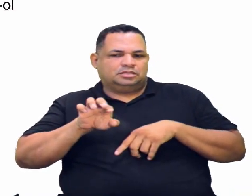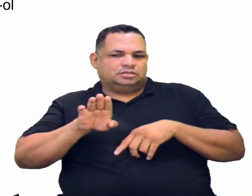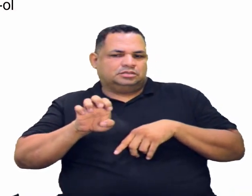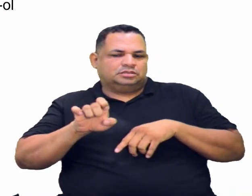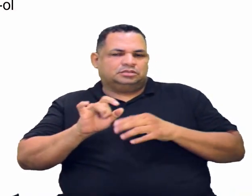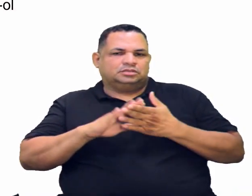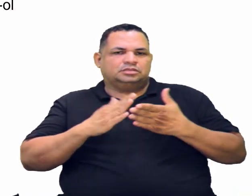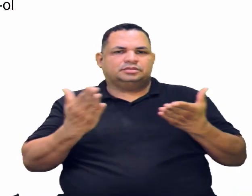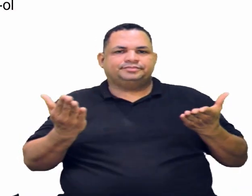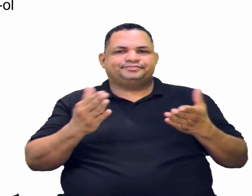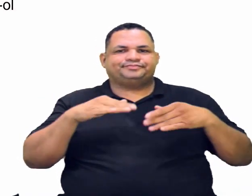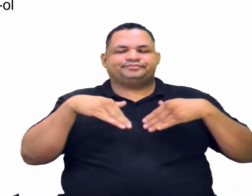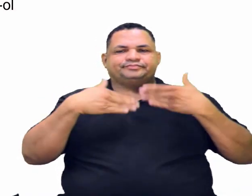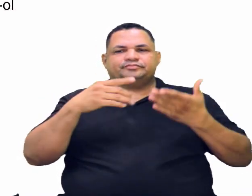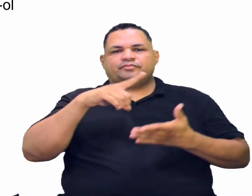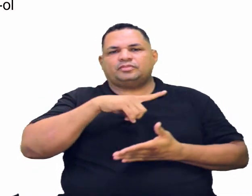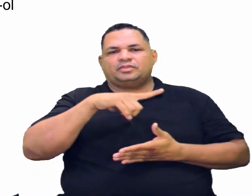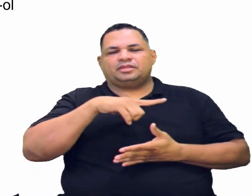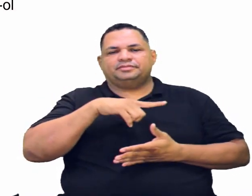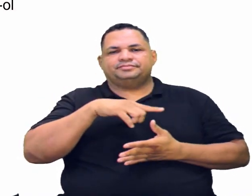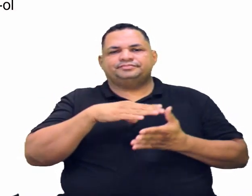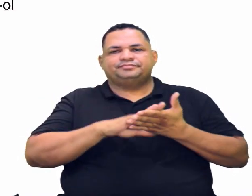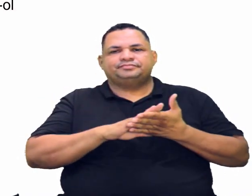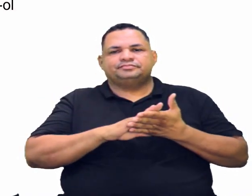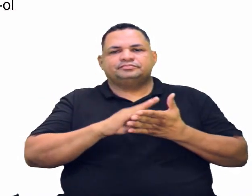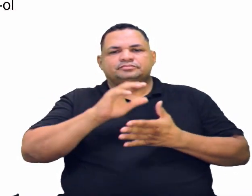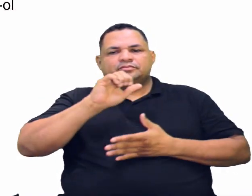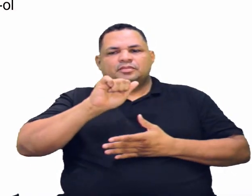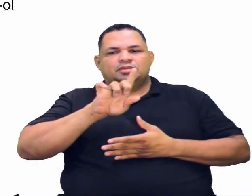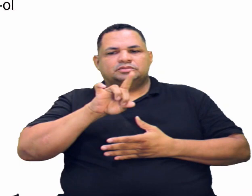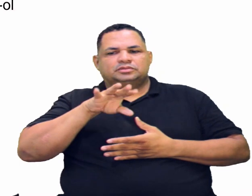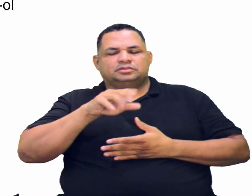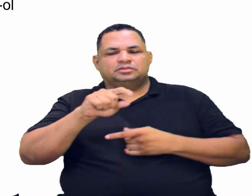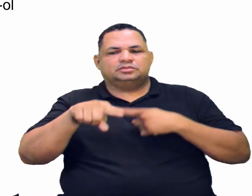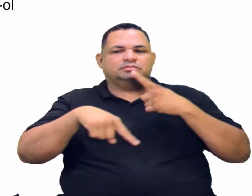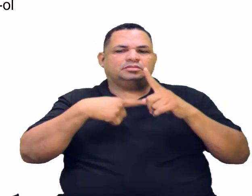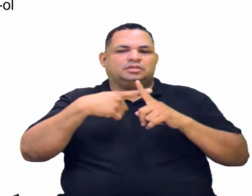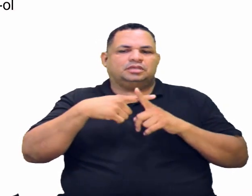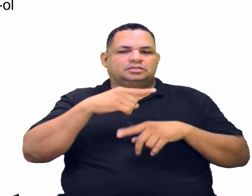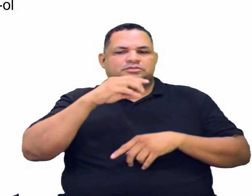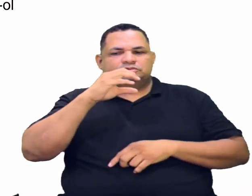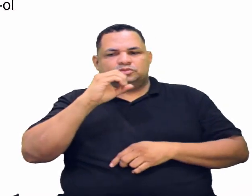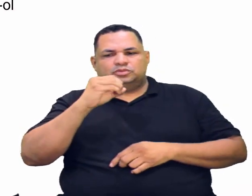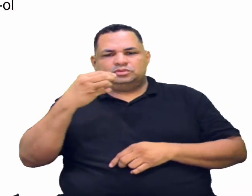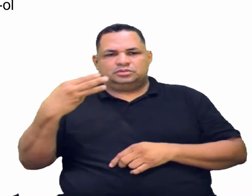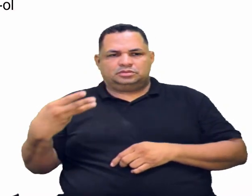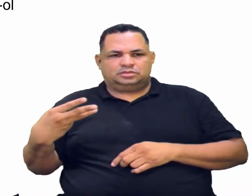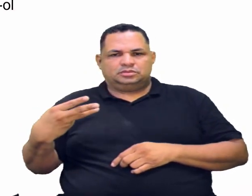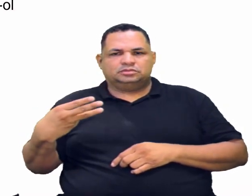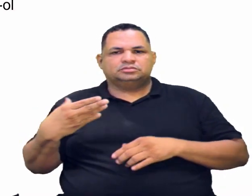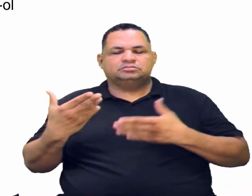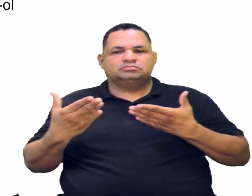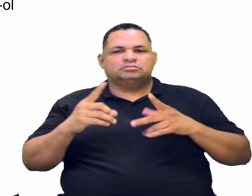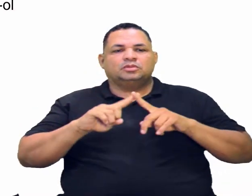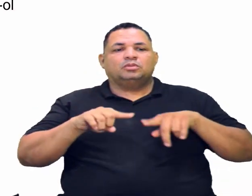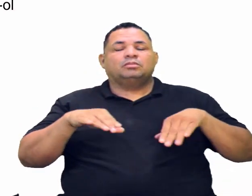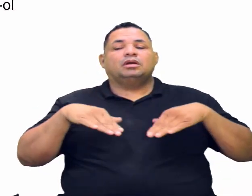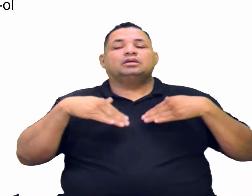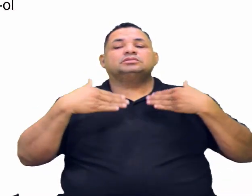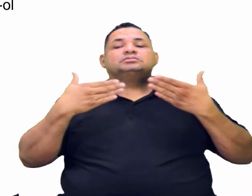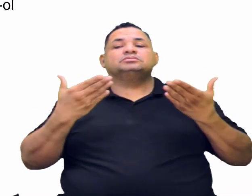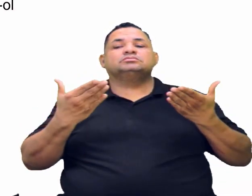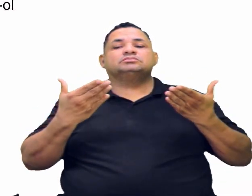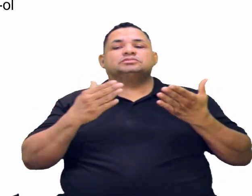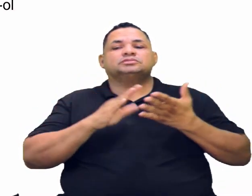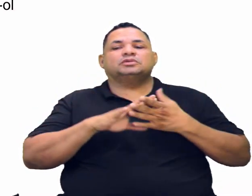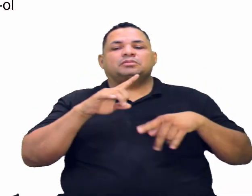obtido. Quando a gente tem um alceno reagindo com ozônio. A gente viu várias situações dessas. Mas quando eles